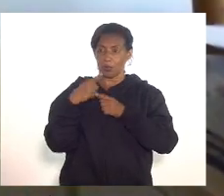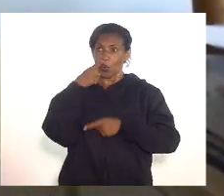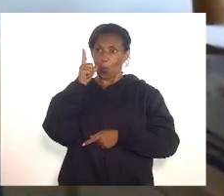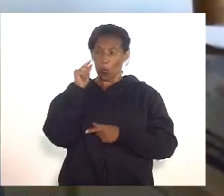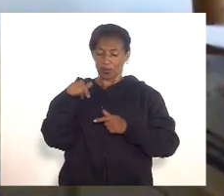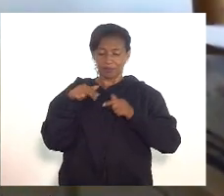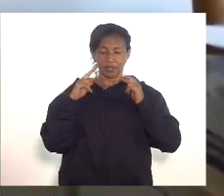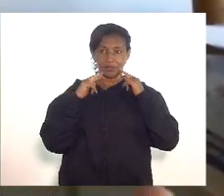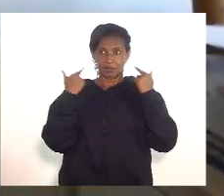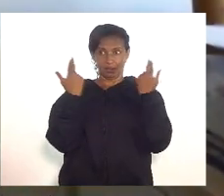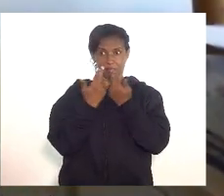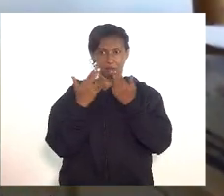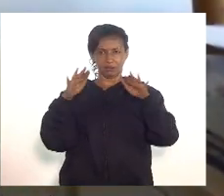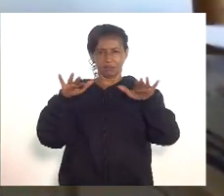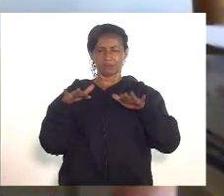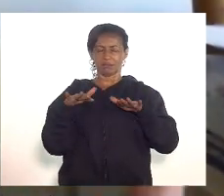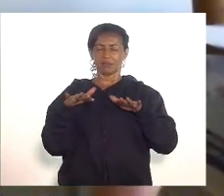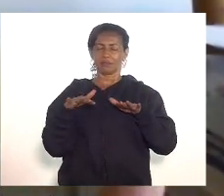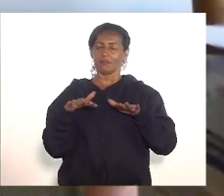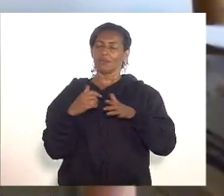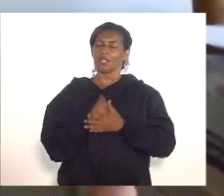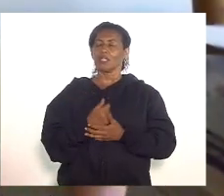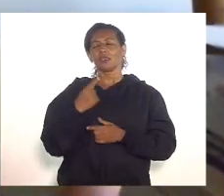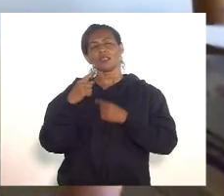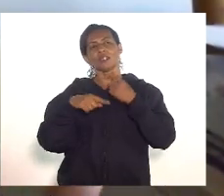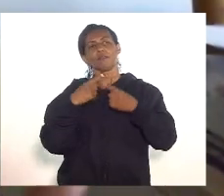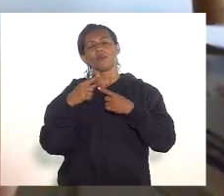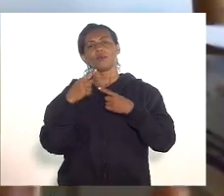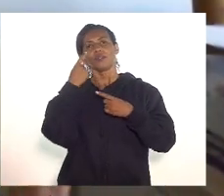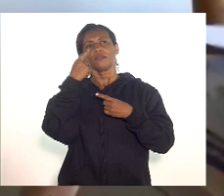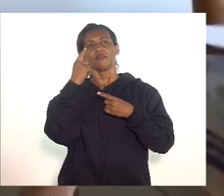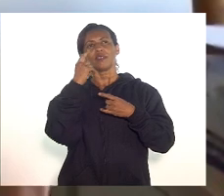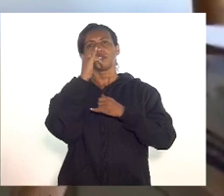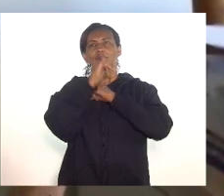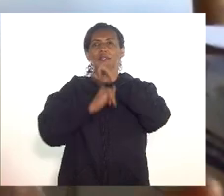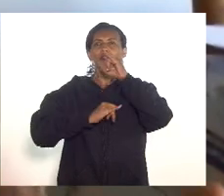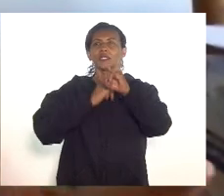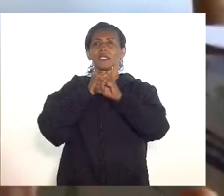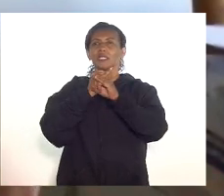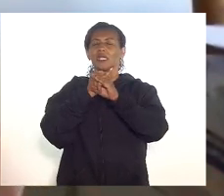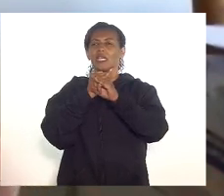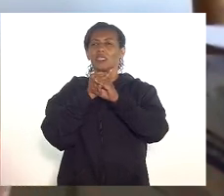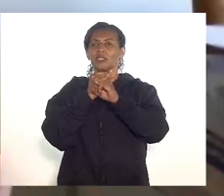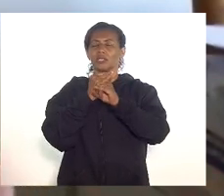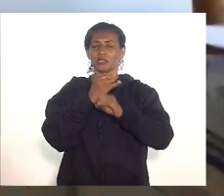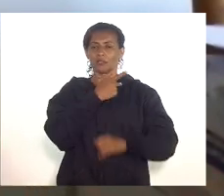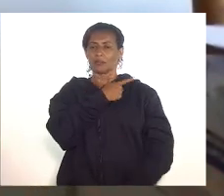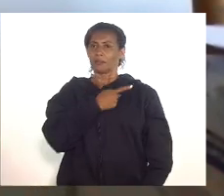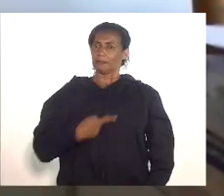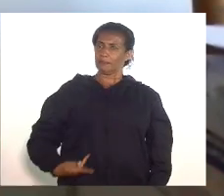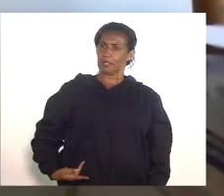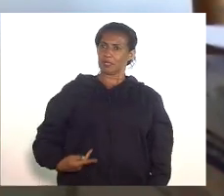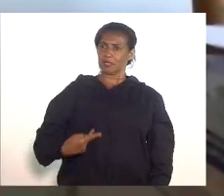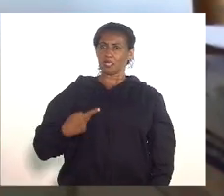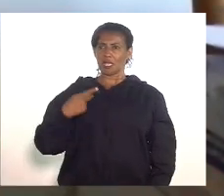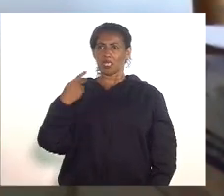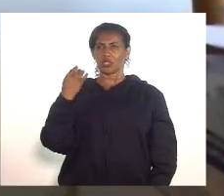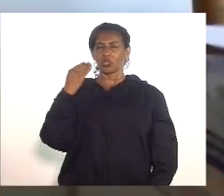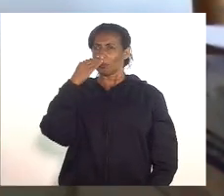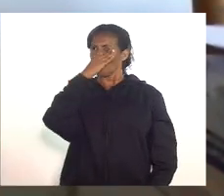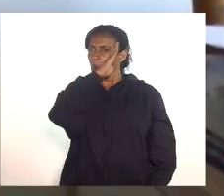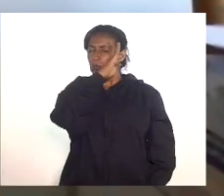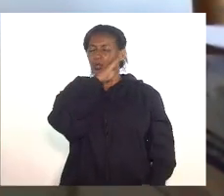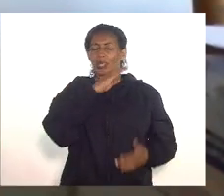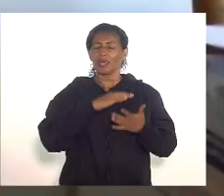vejam na internet deputada Lucinha o presidente da república dizer que o limite dele